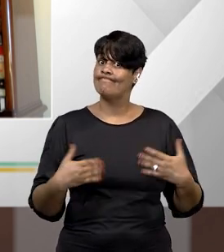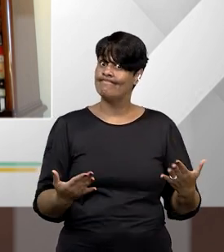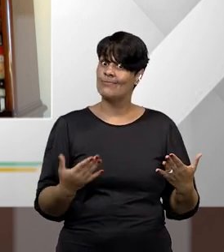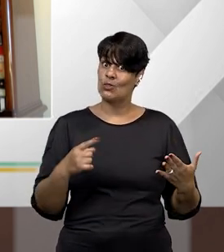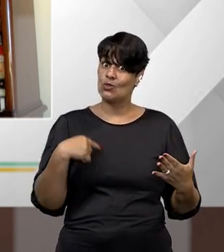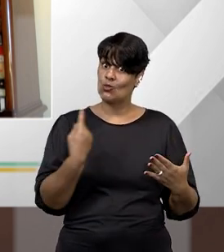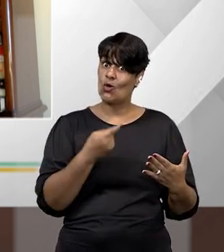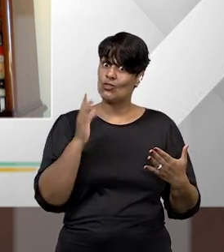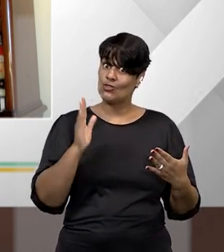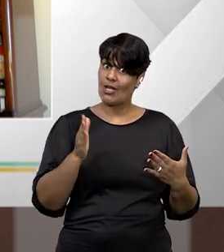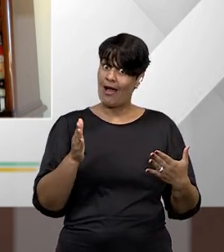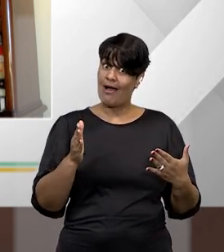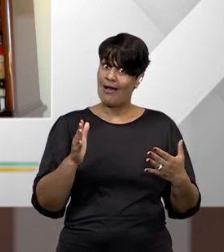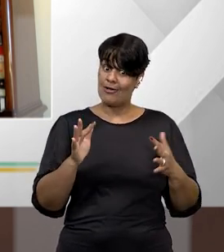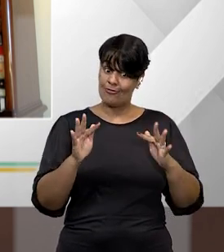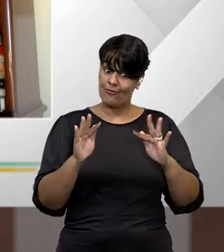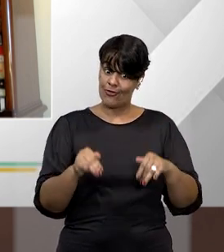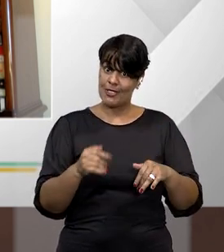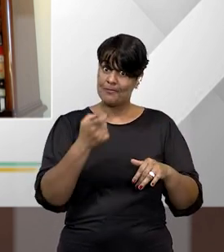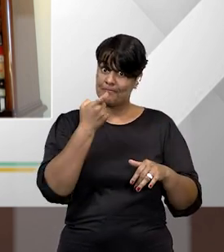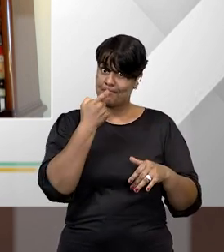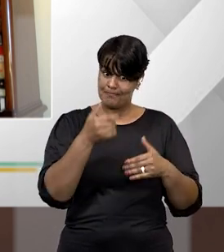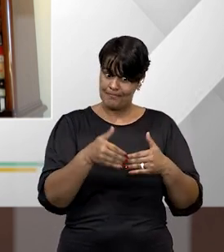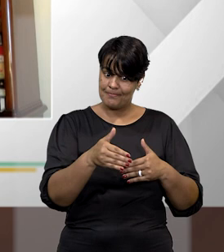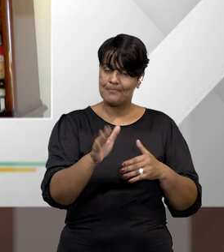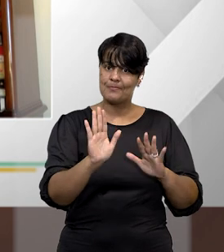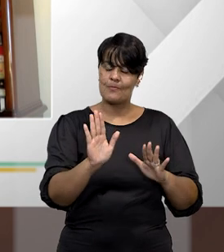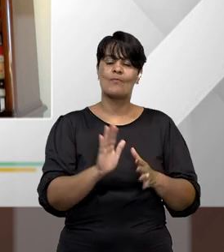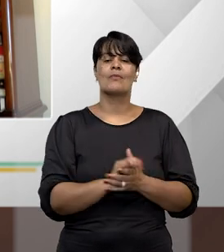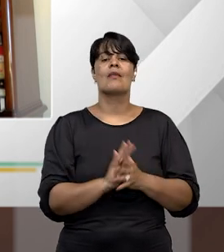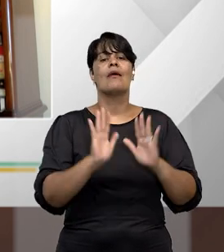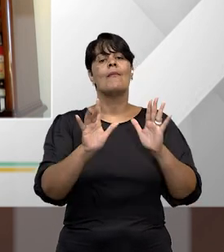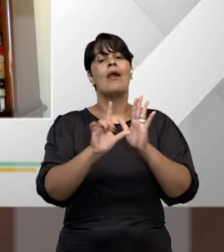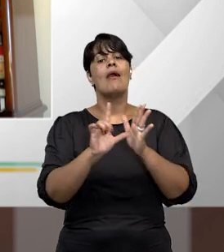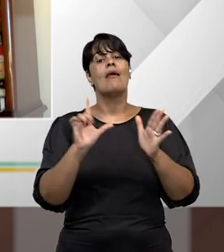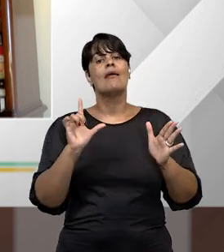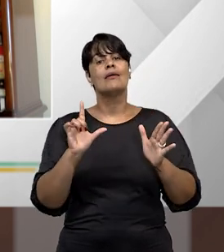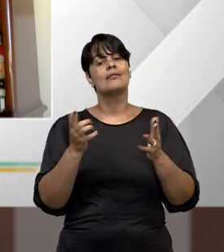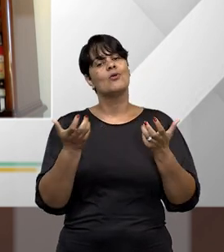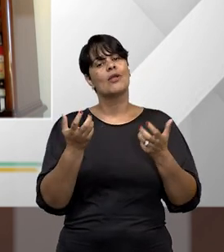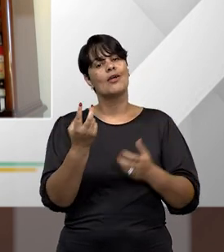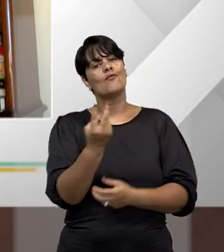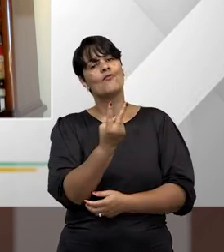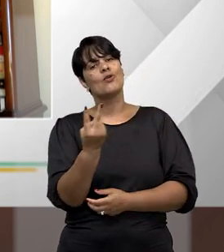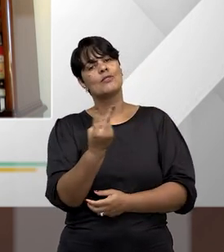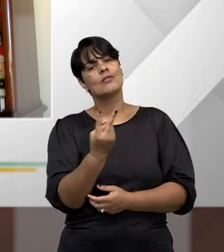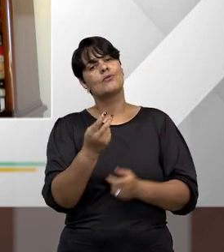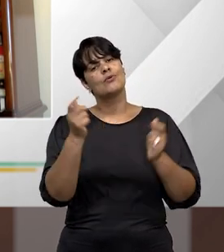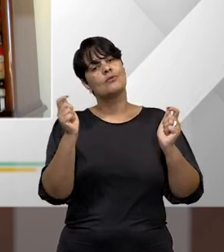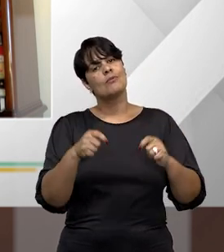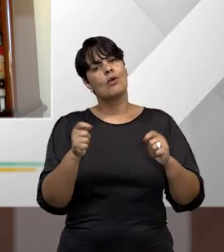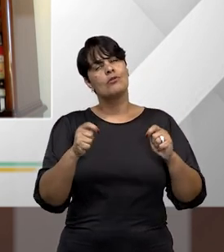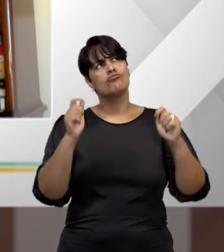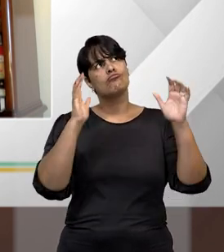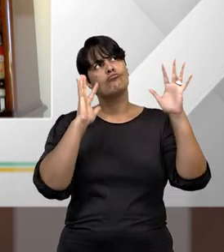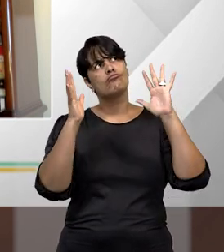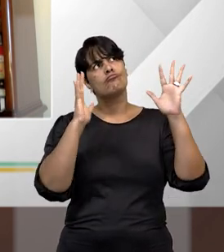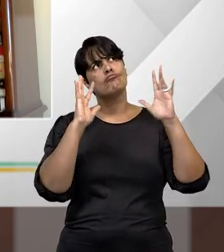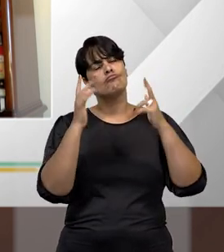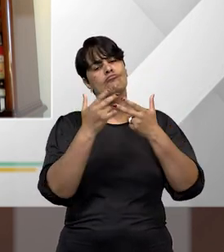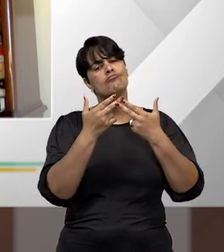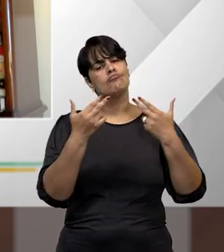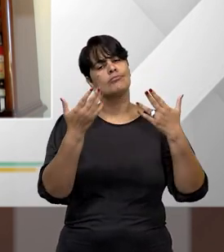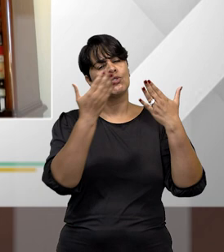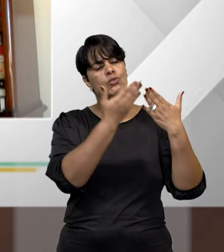antes de a gente encerrar, eu gostaria de ouvir os nossos dois convidados quanto a reflexões e estudos no campo das ciências humanas sobre os